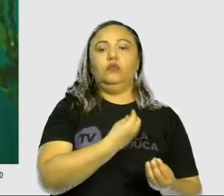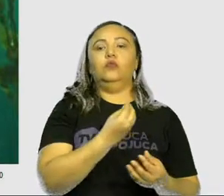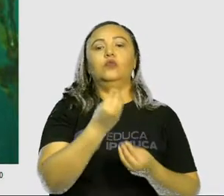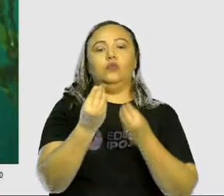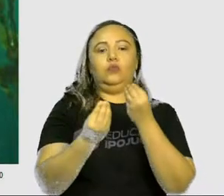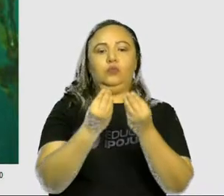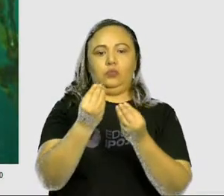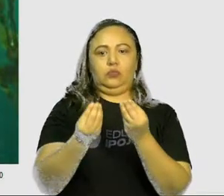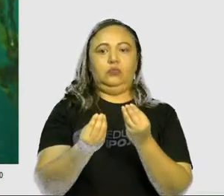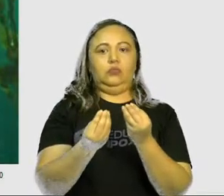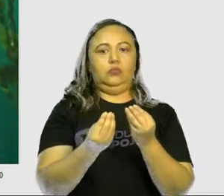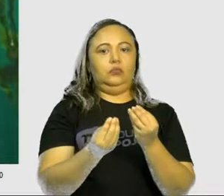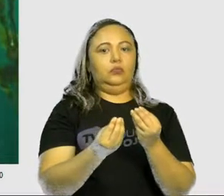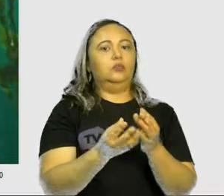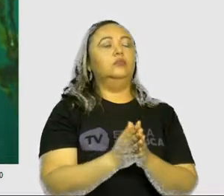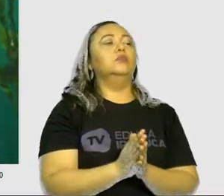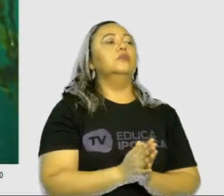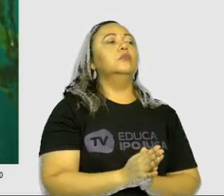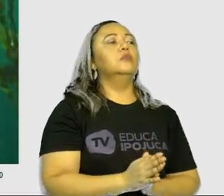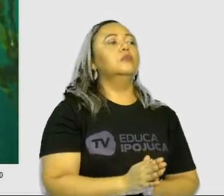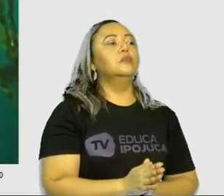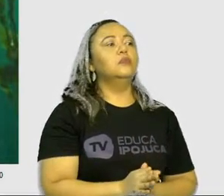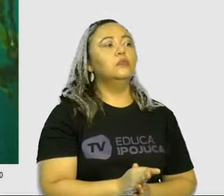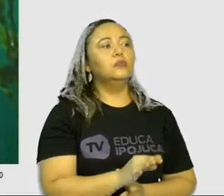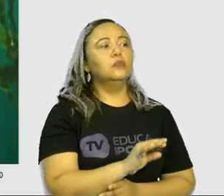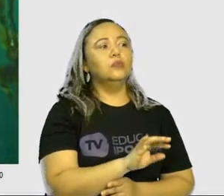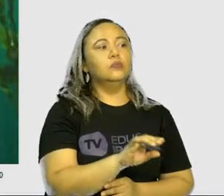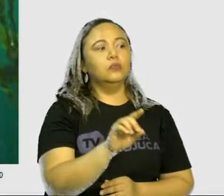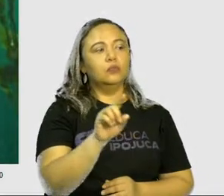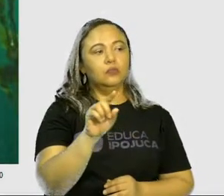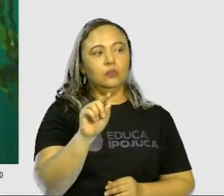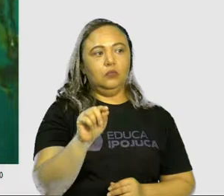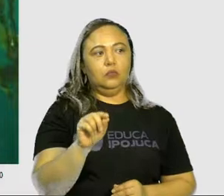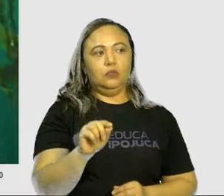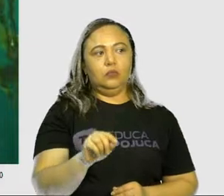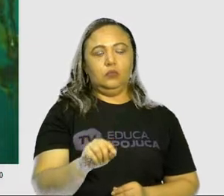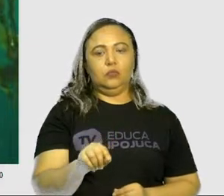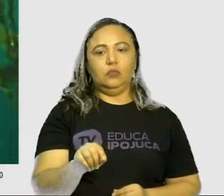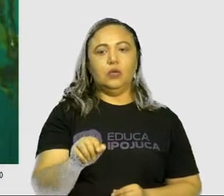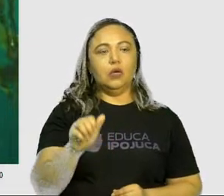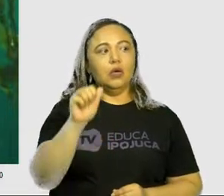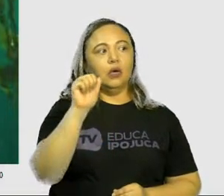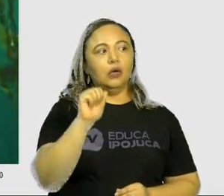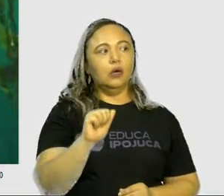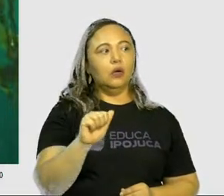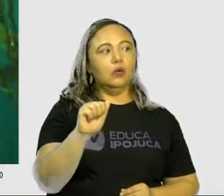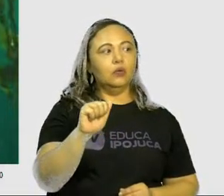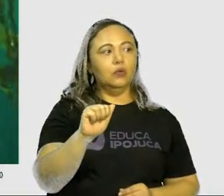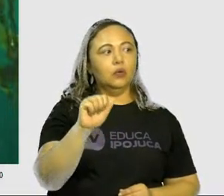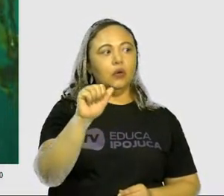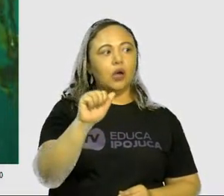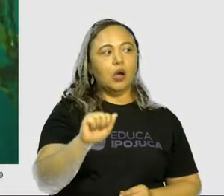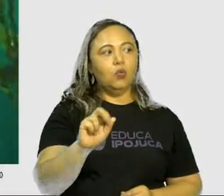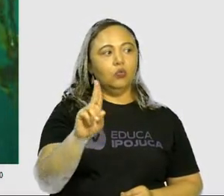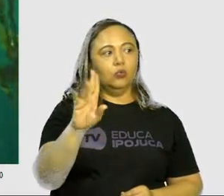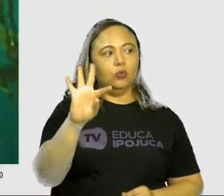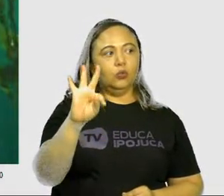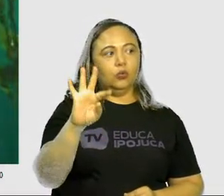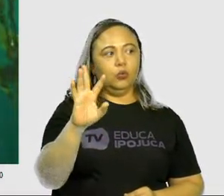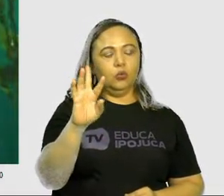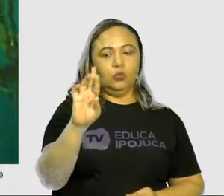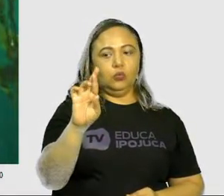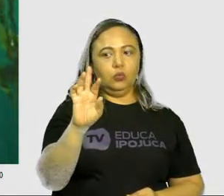vivos, como eles são? Veja aqui. O que são os seres autotrófos? Como você pode ver aqui na nossa